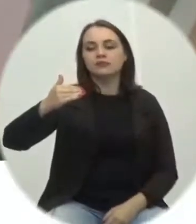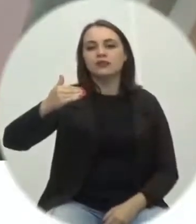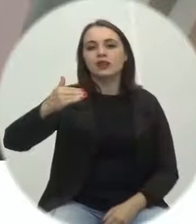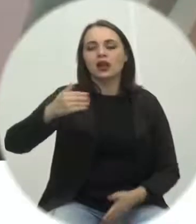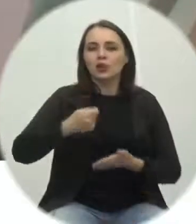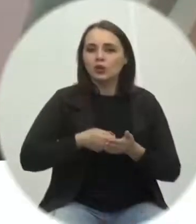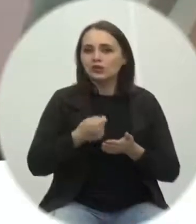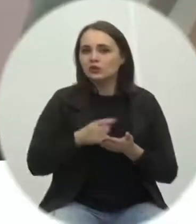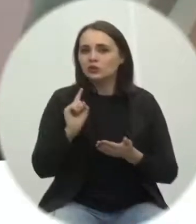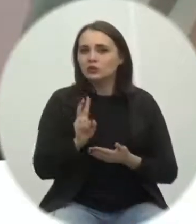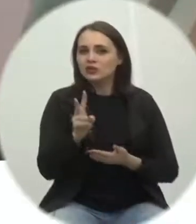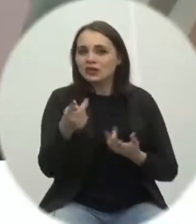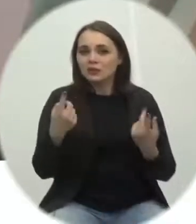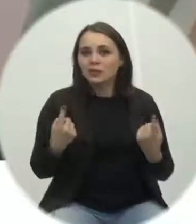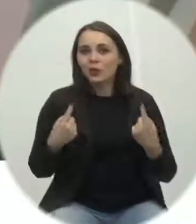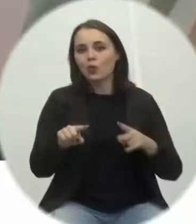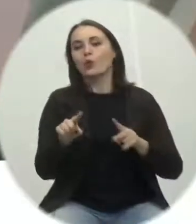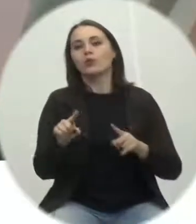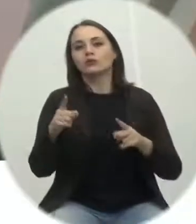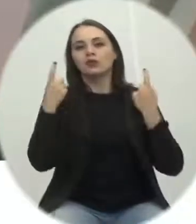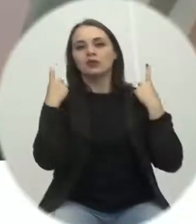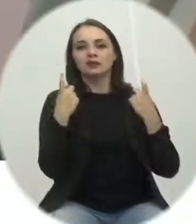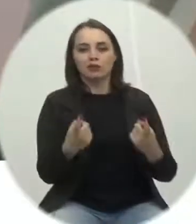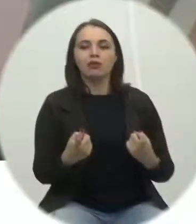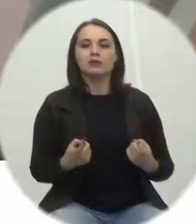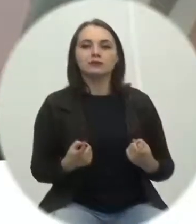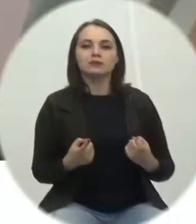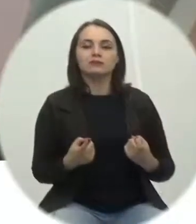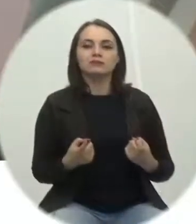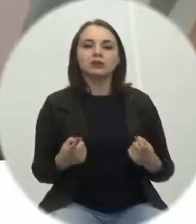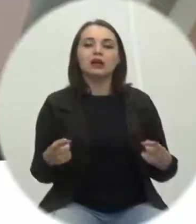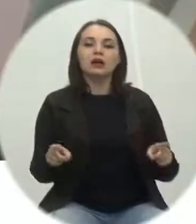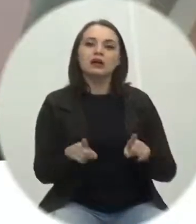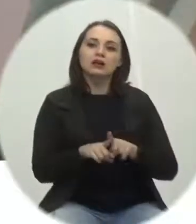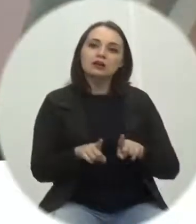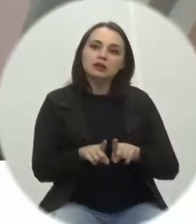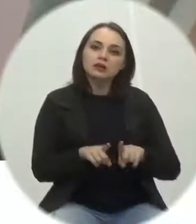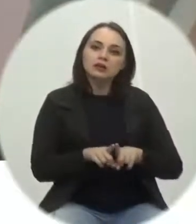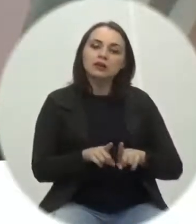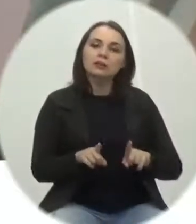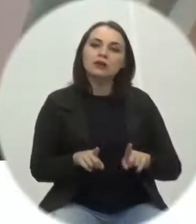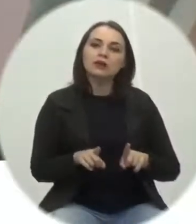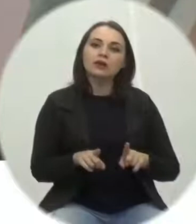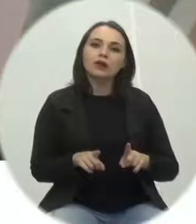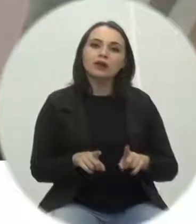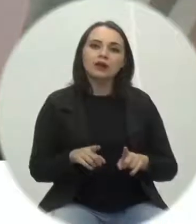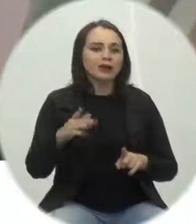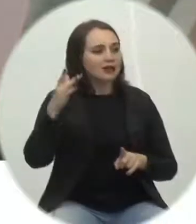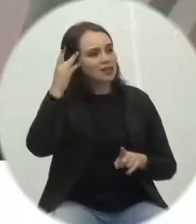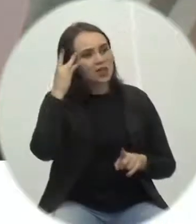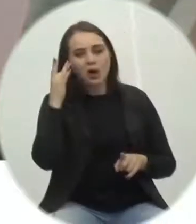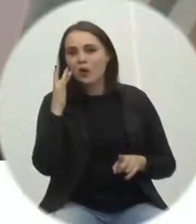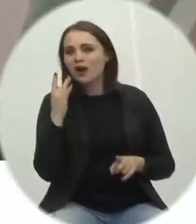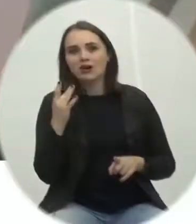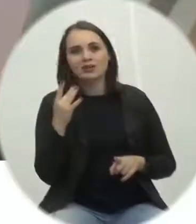combate à violência e mais do que nunca é algo inadmissível